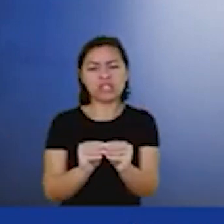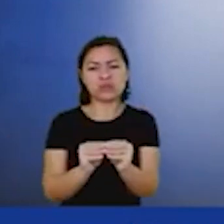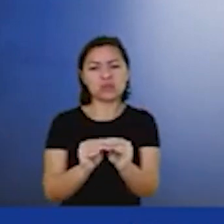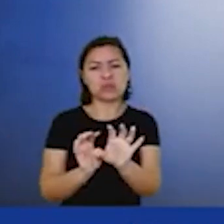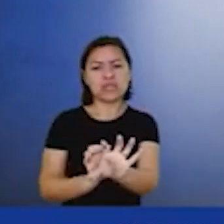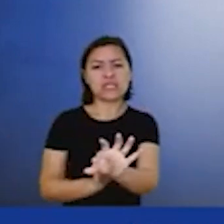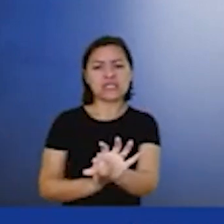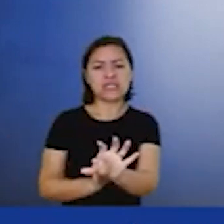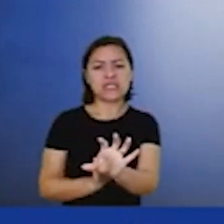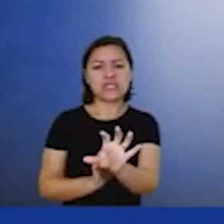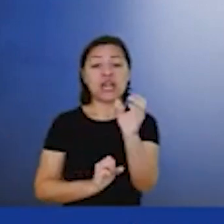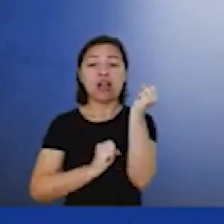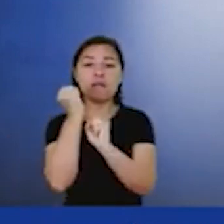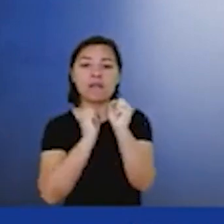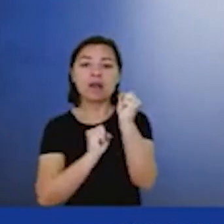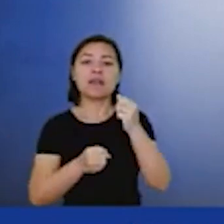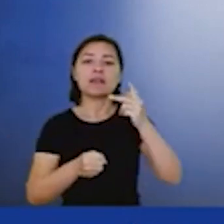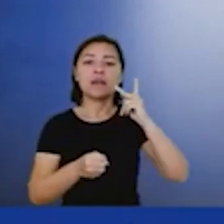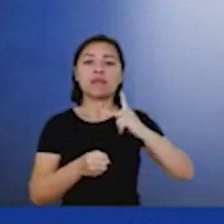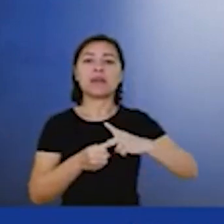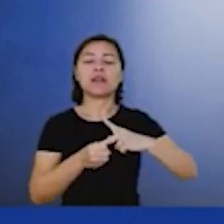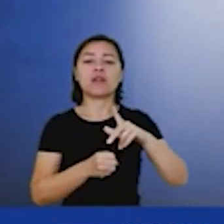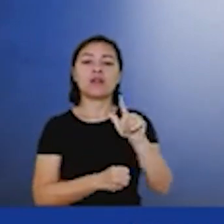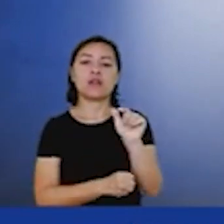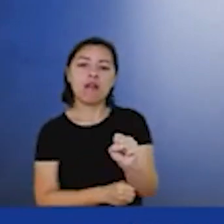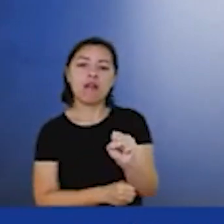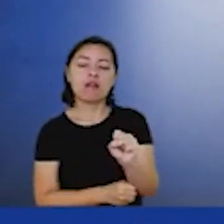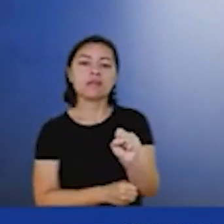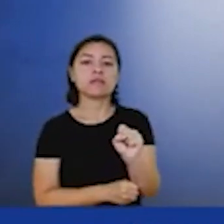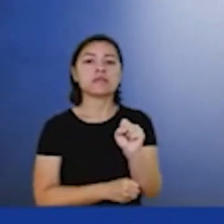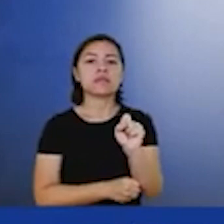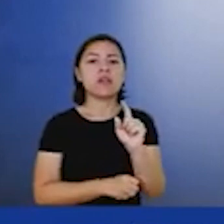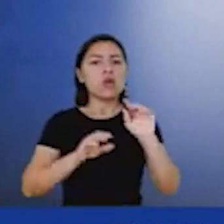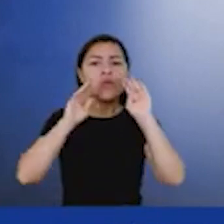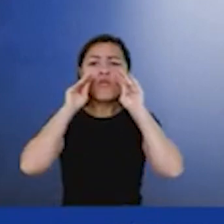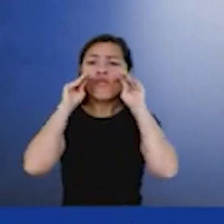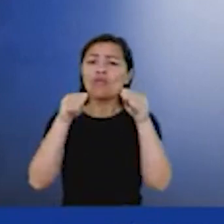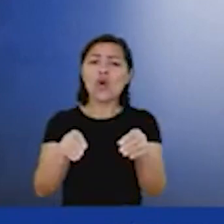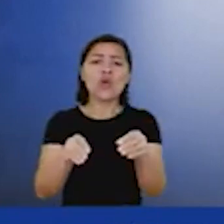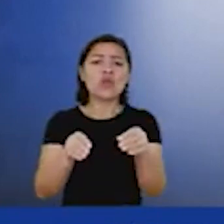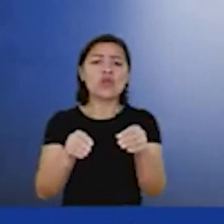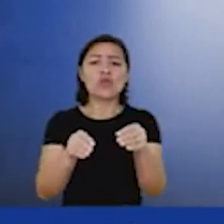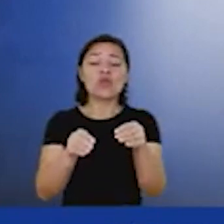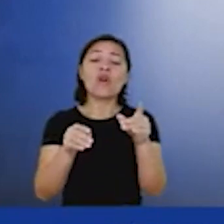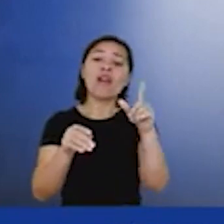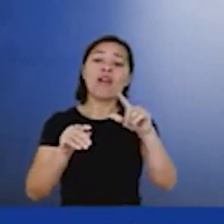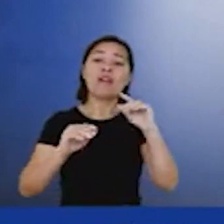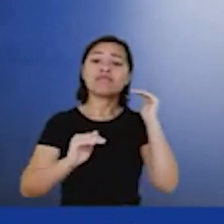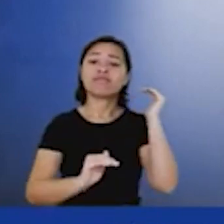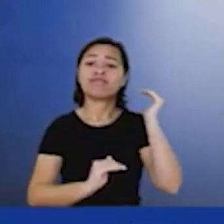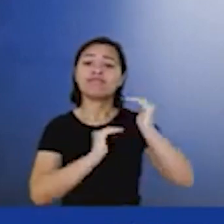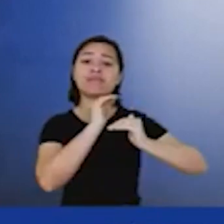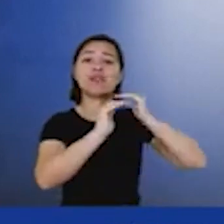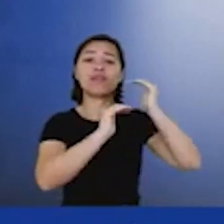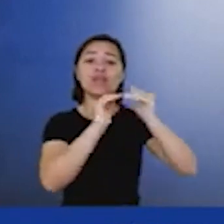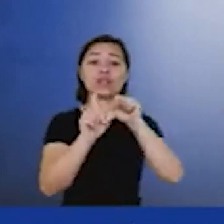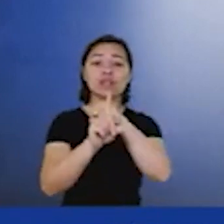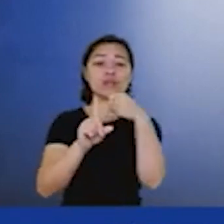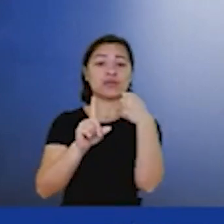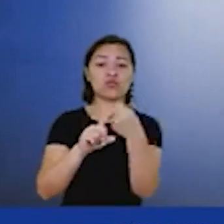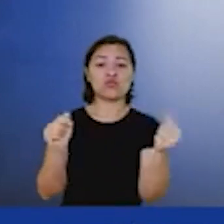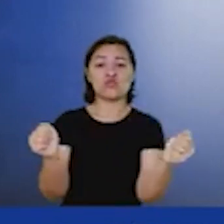a indústria do petróleo e gás sempre veio junto com a evolução da sociedade